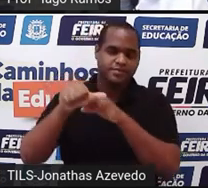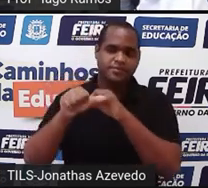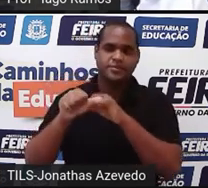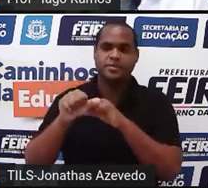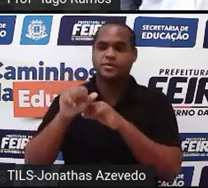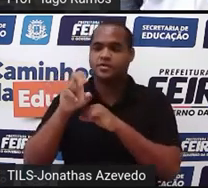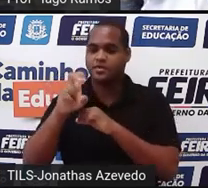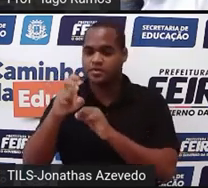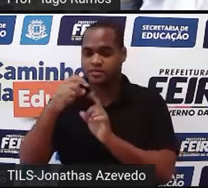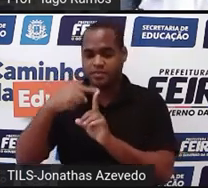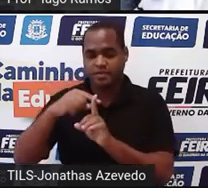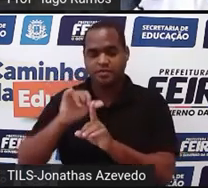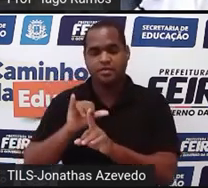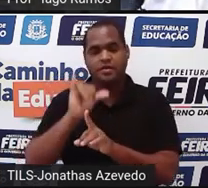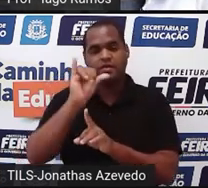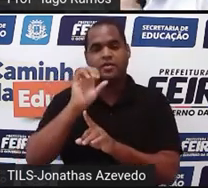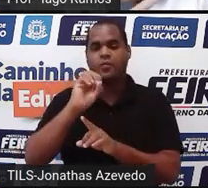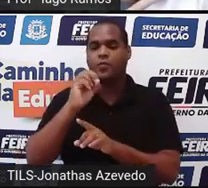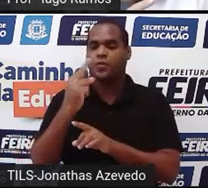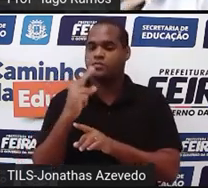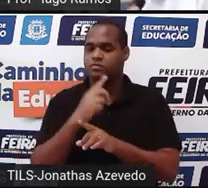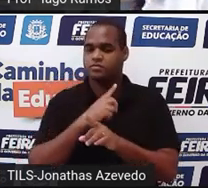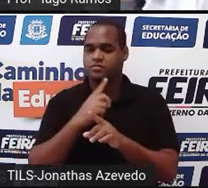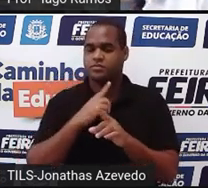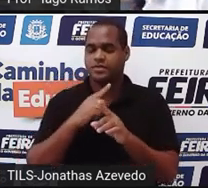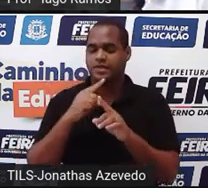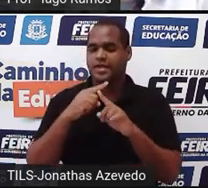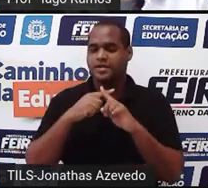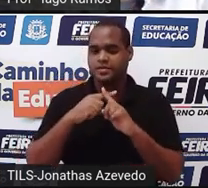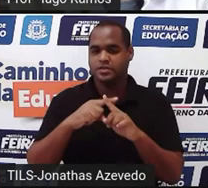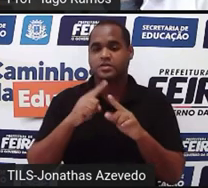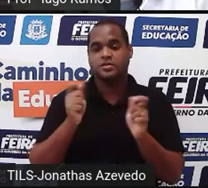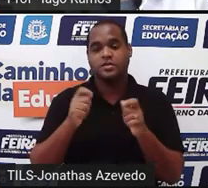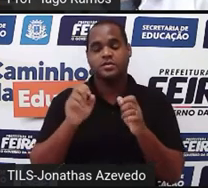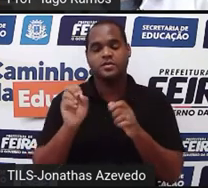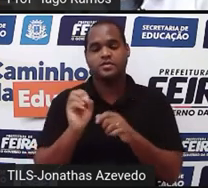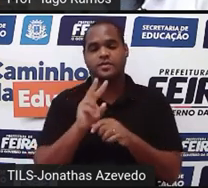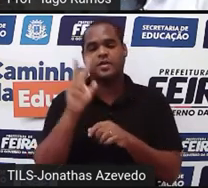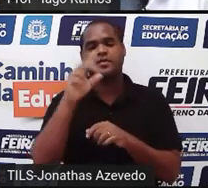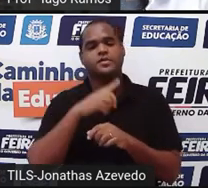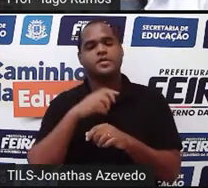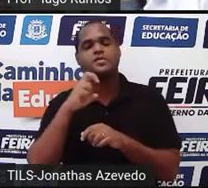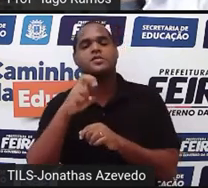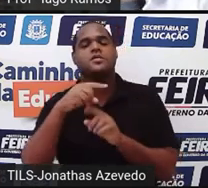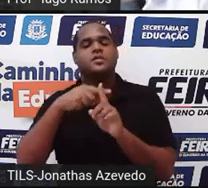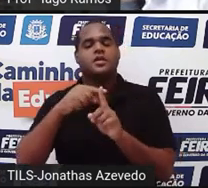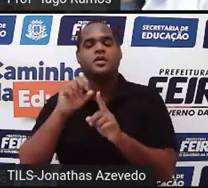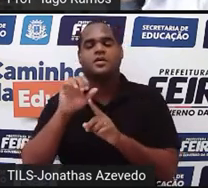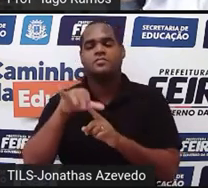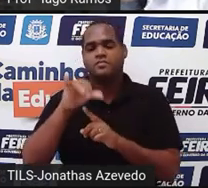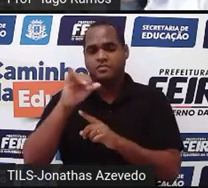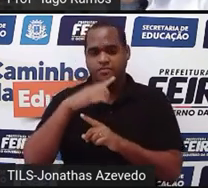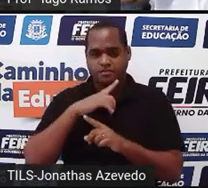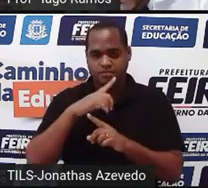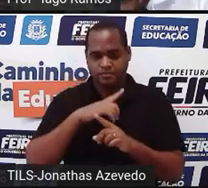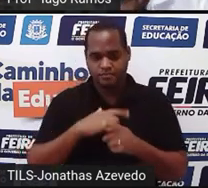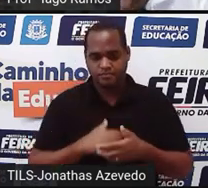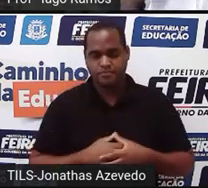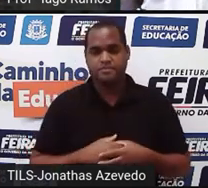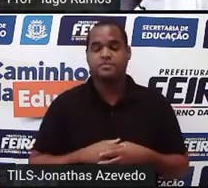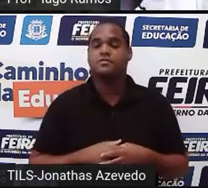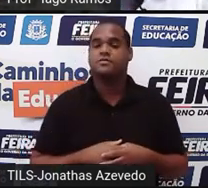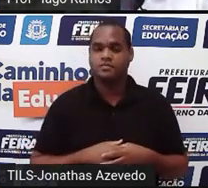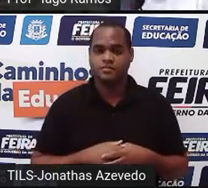mais y. Ou seja, x nesse momento está valendo 5 mais y. Então, na outra equação, eu tiro x